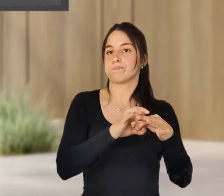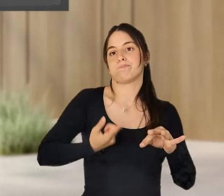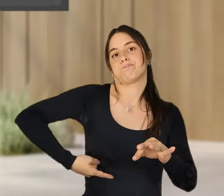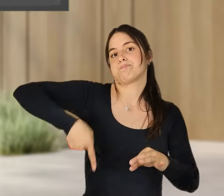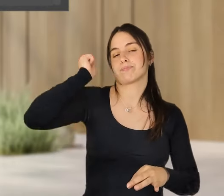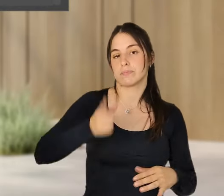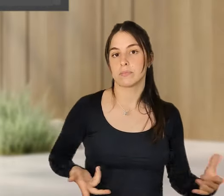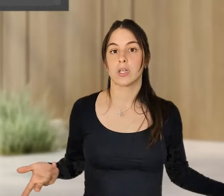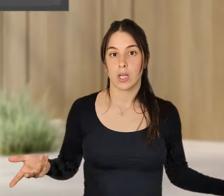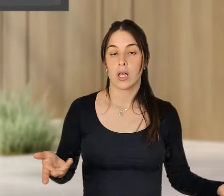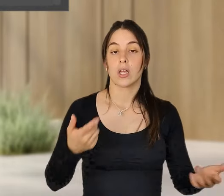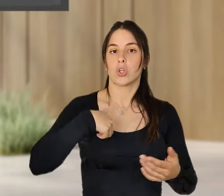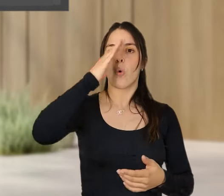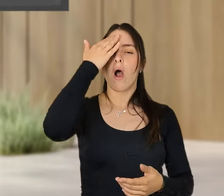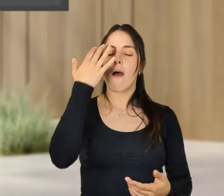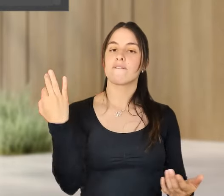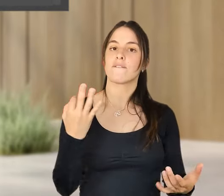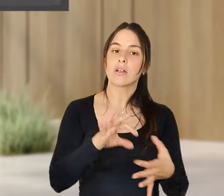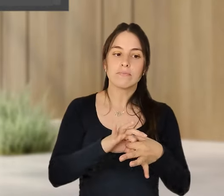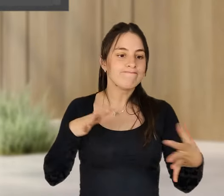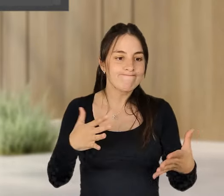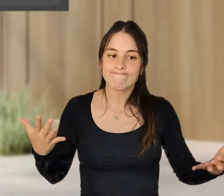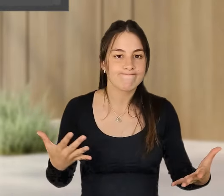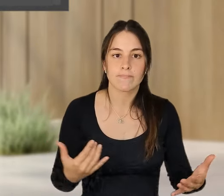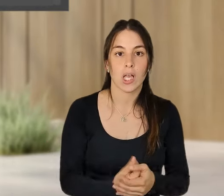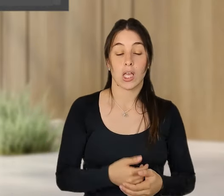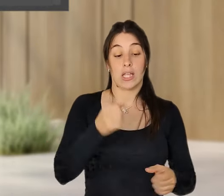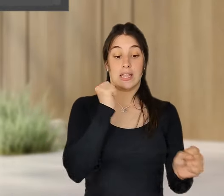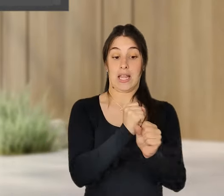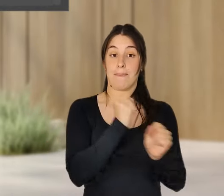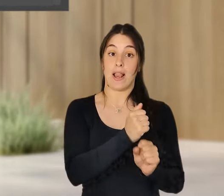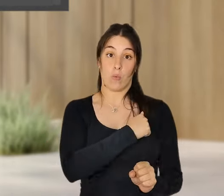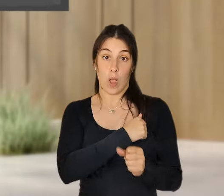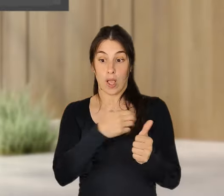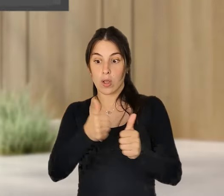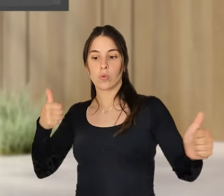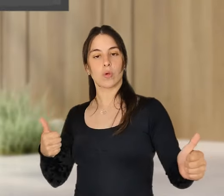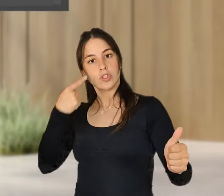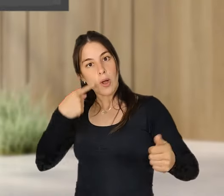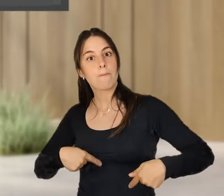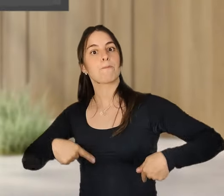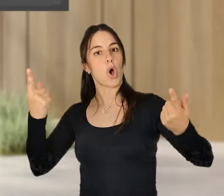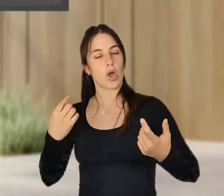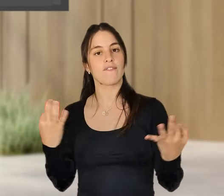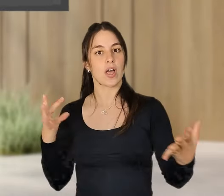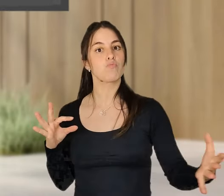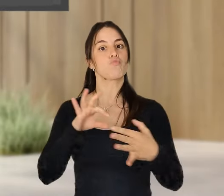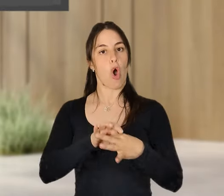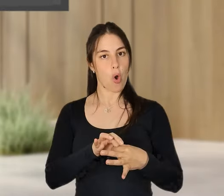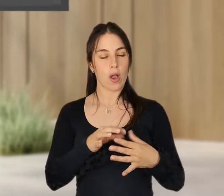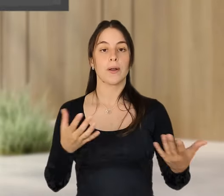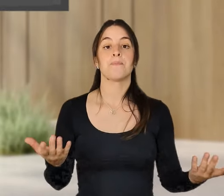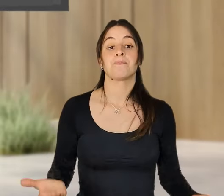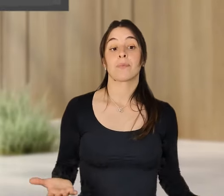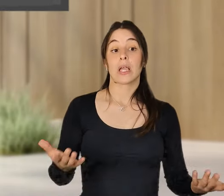E eu acho que o trabalho remoto é, precisamente, demonstra isso. A evolução, não E, então, é essa desequação que cria